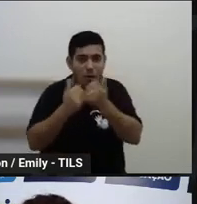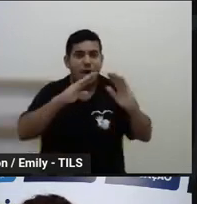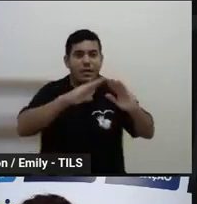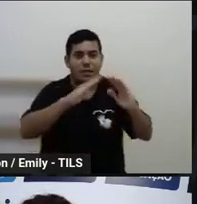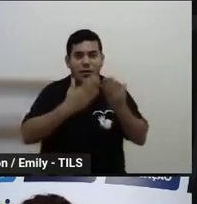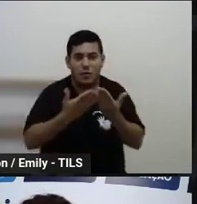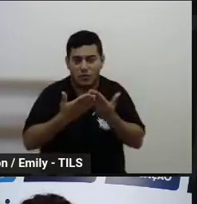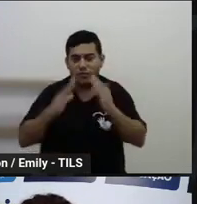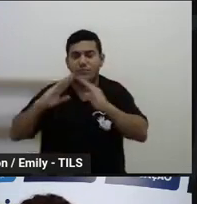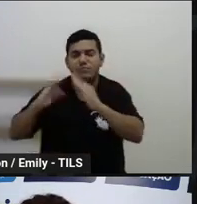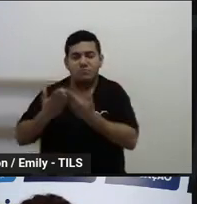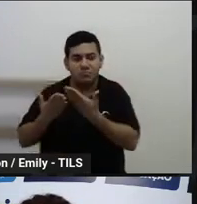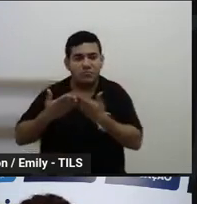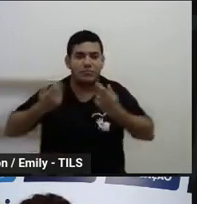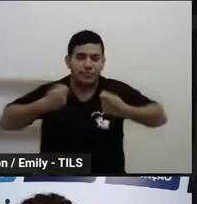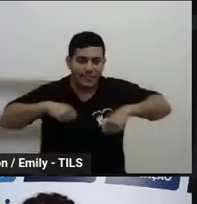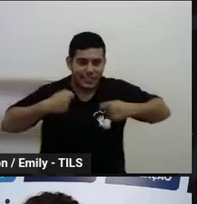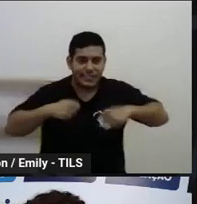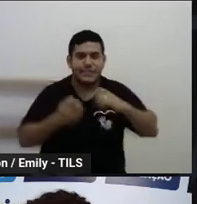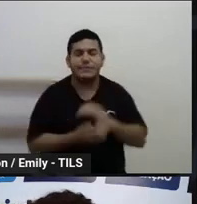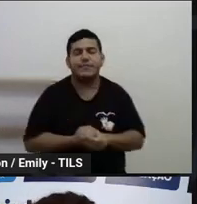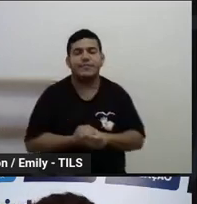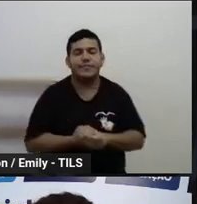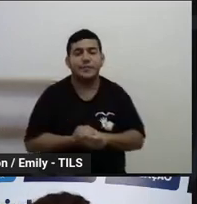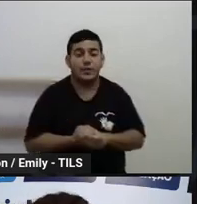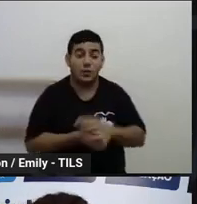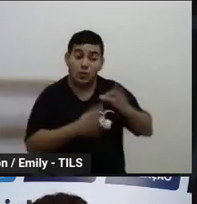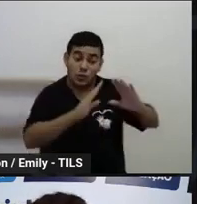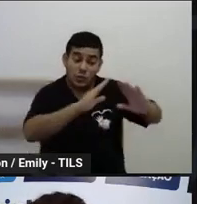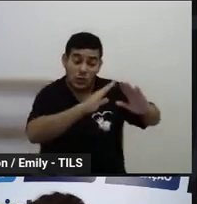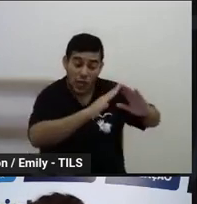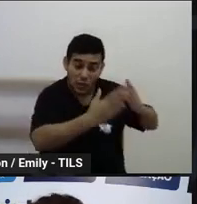que a gente tenha certeza que vai chegar o estudante.